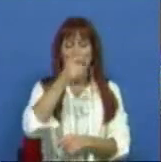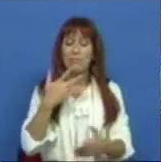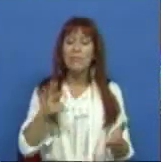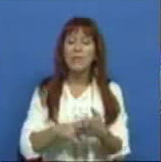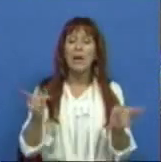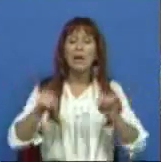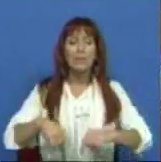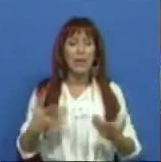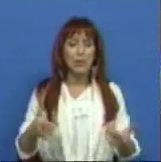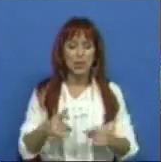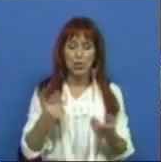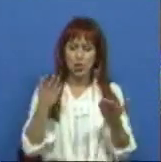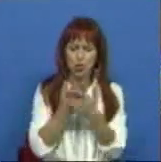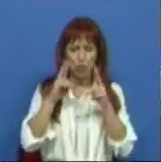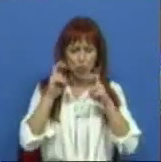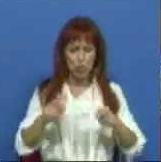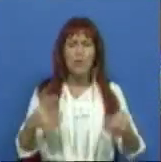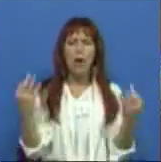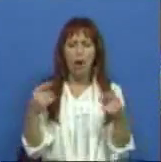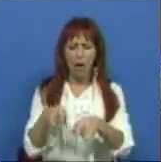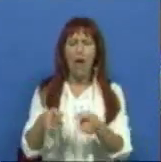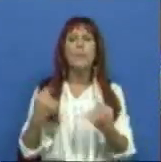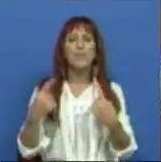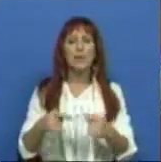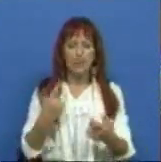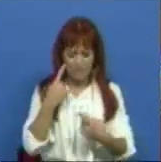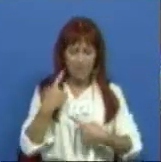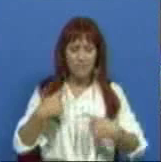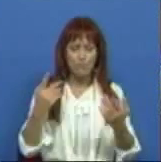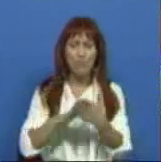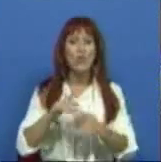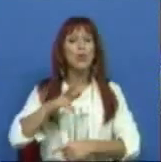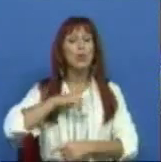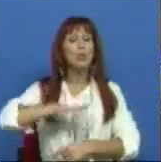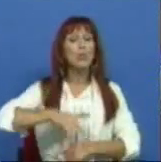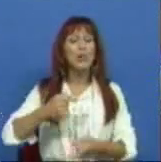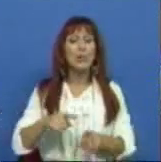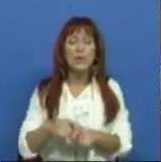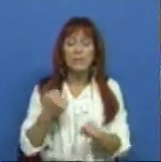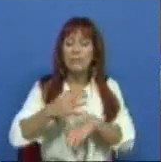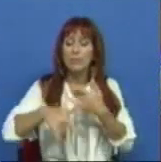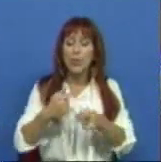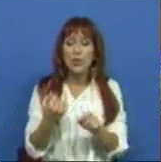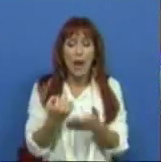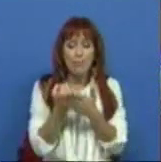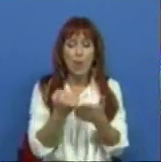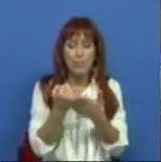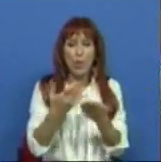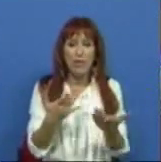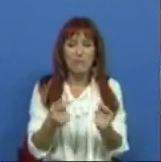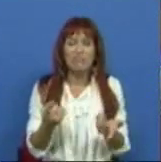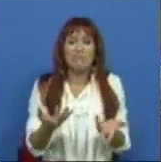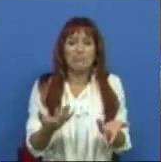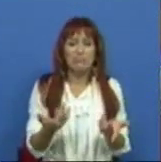a verdade também é que os estudiosos e a investigação têm demonstrado que em Portugal a eficácia destes apoios é